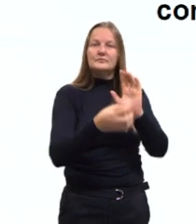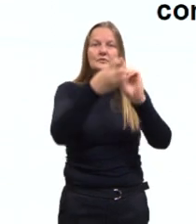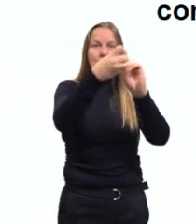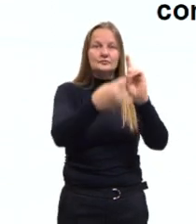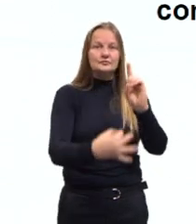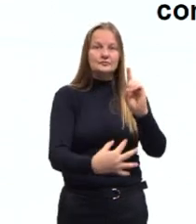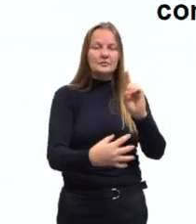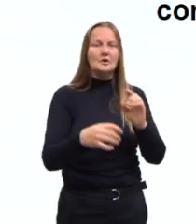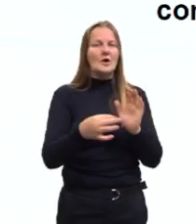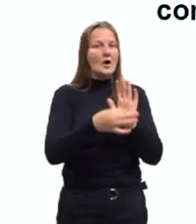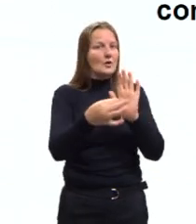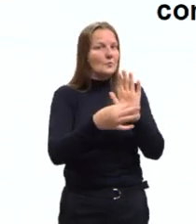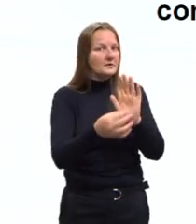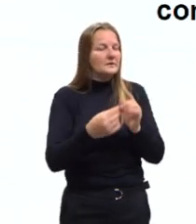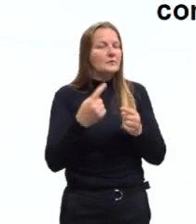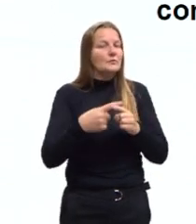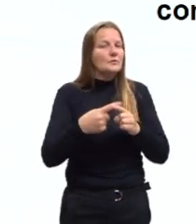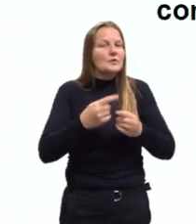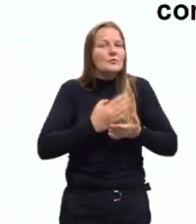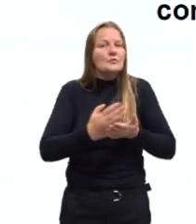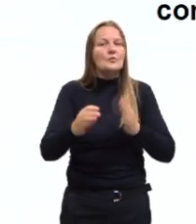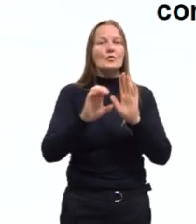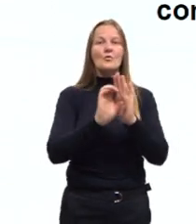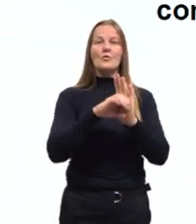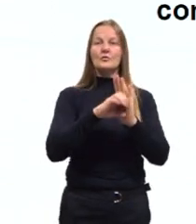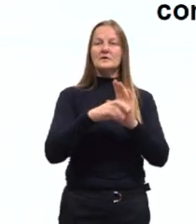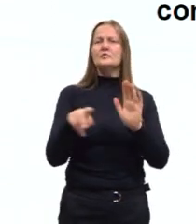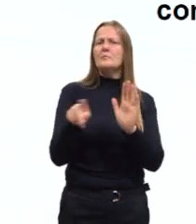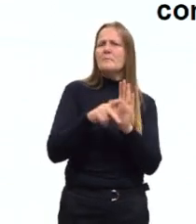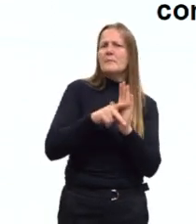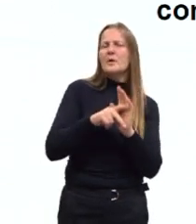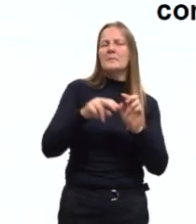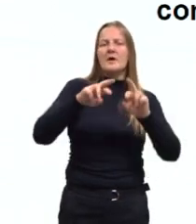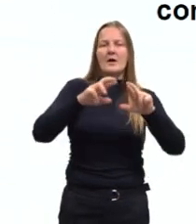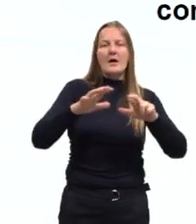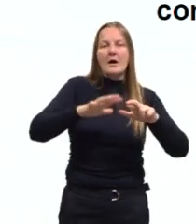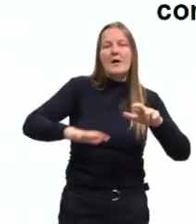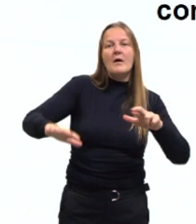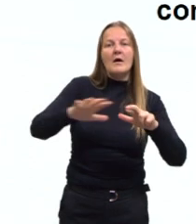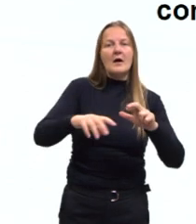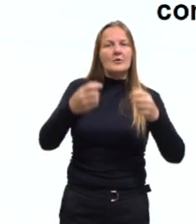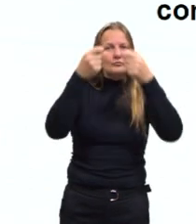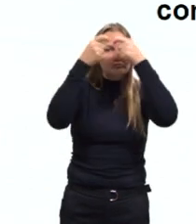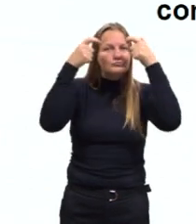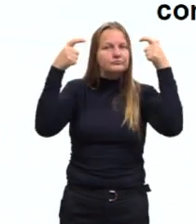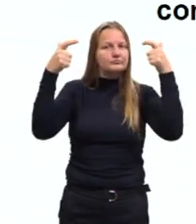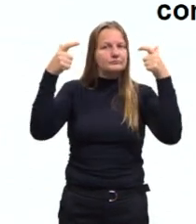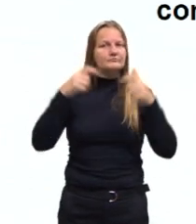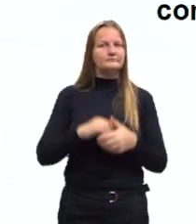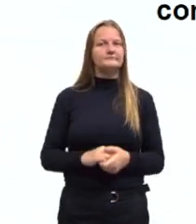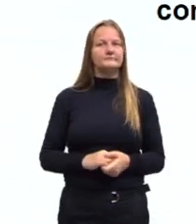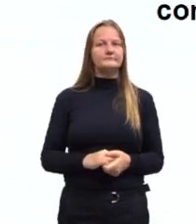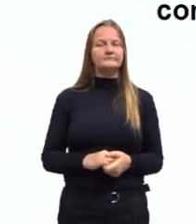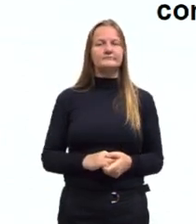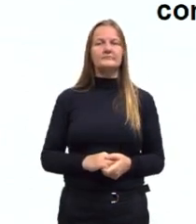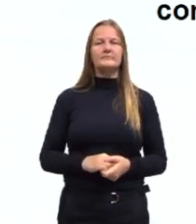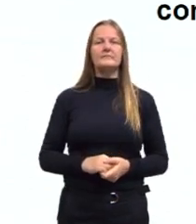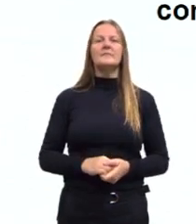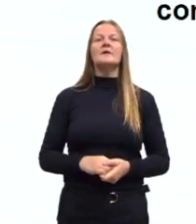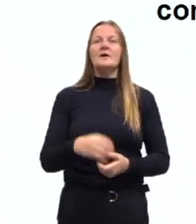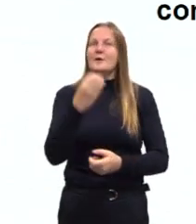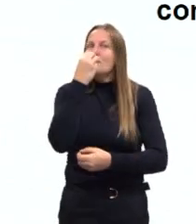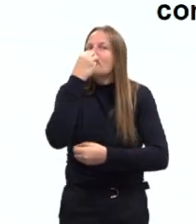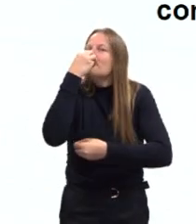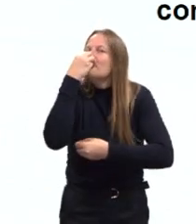argumentação a partir de conceitos de diferentes áreas do conhecimento. Muito